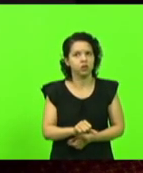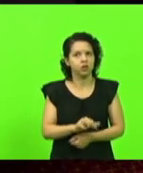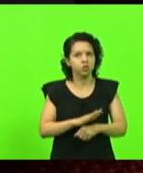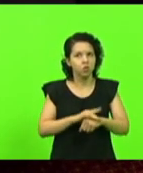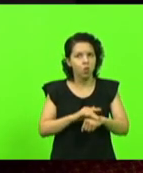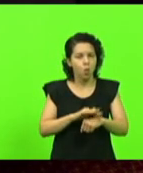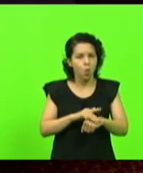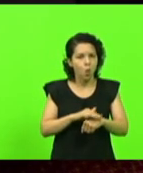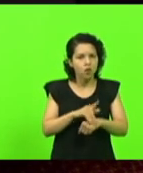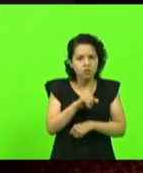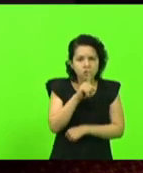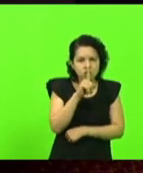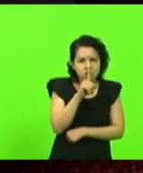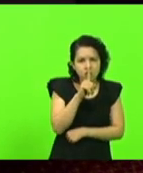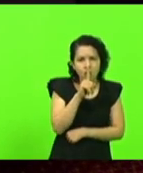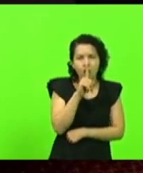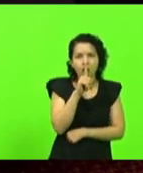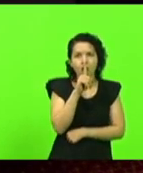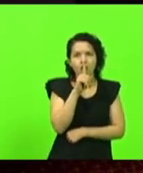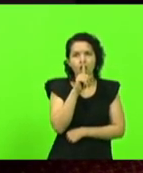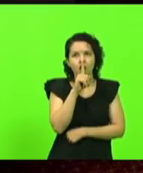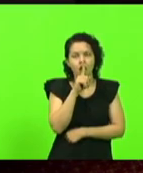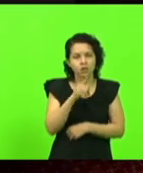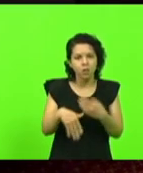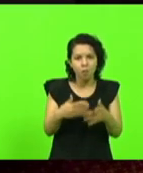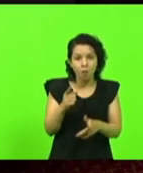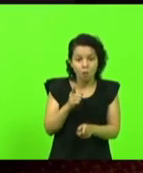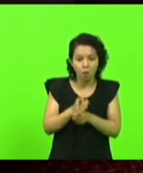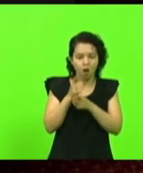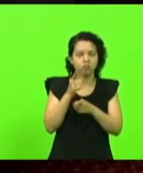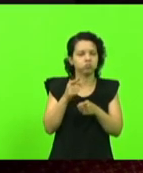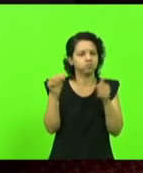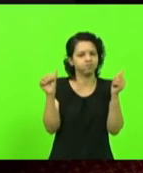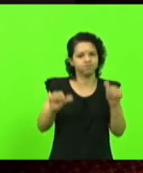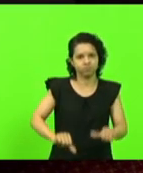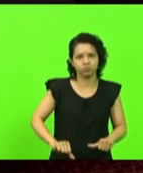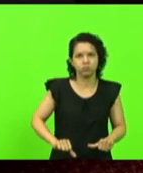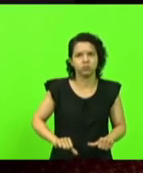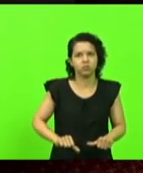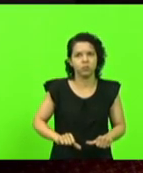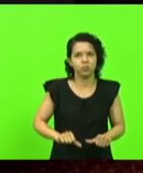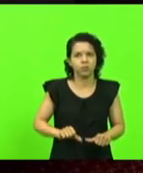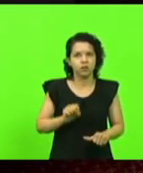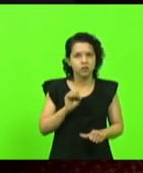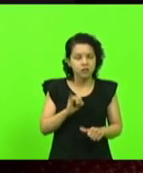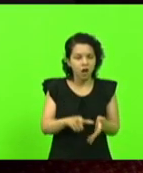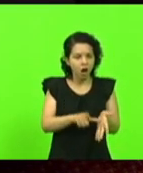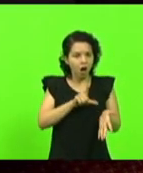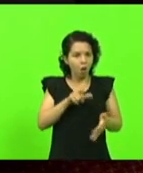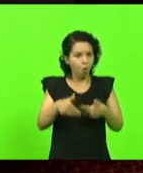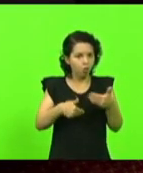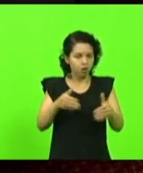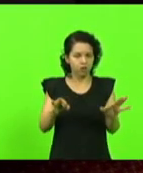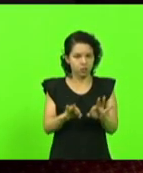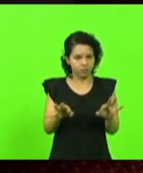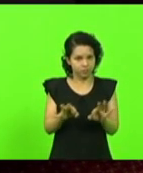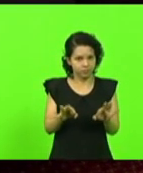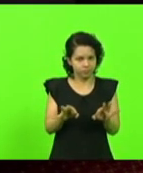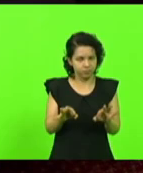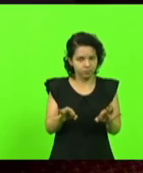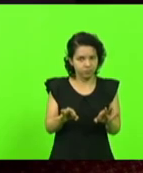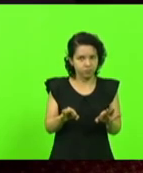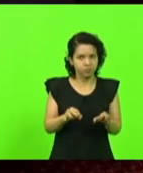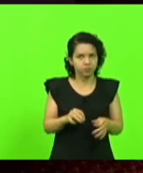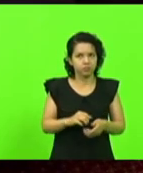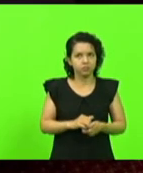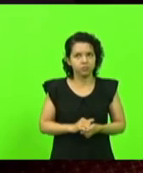silenciosa enquanto o vento já está todo estragado não é se tu não acordar cedo então nós precisamos sabe o